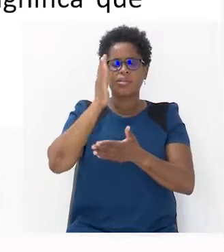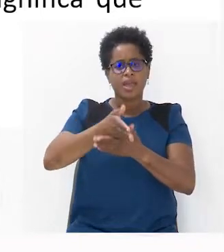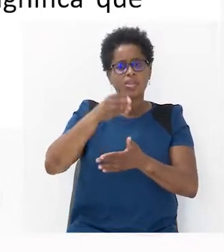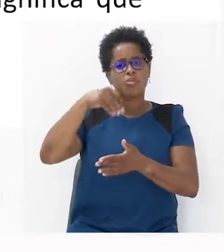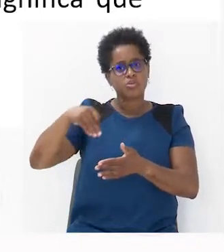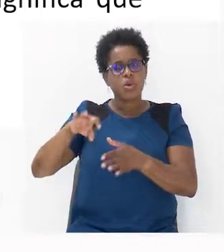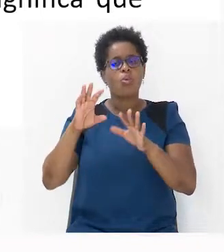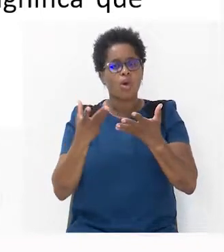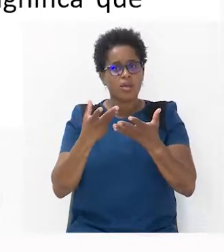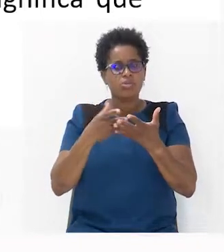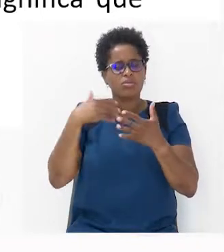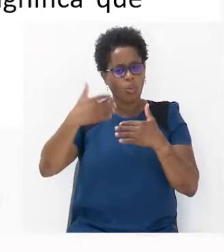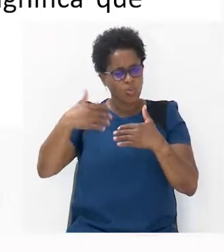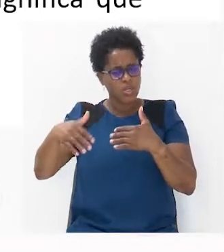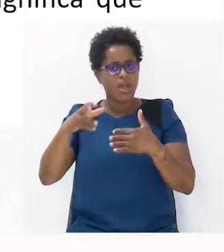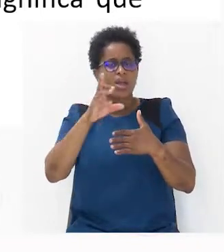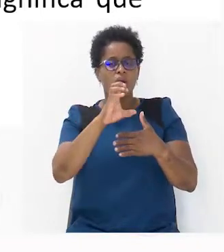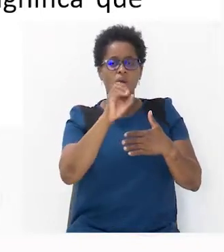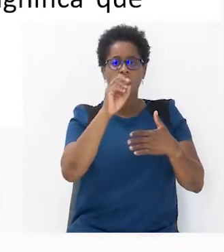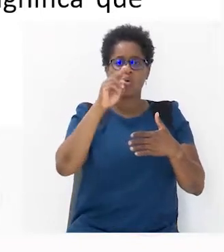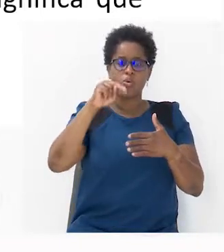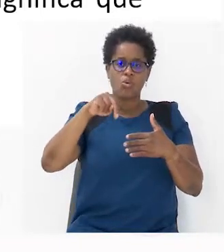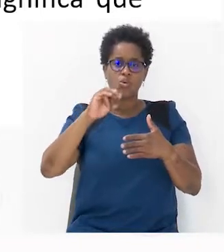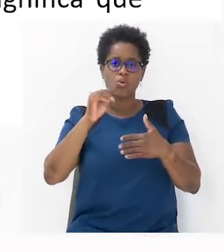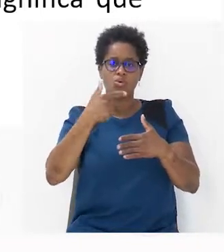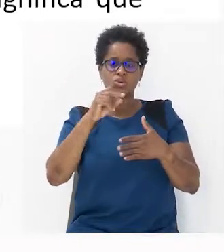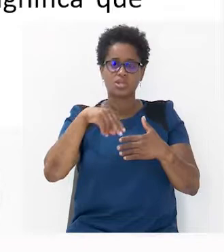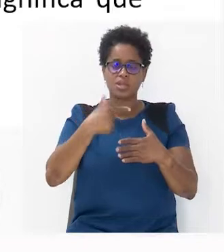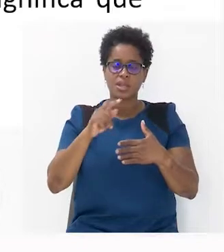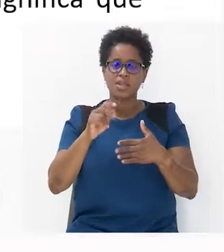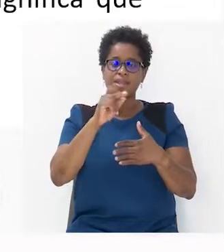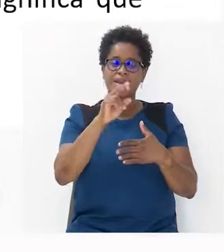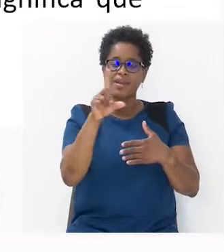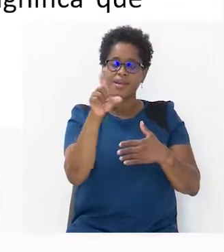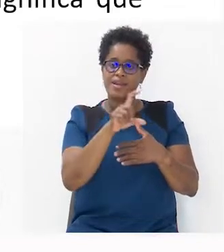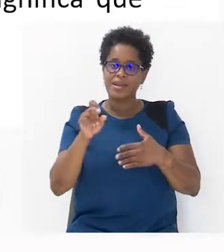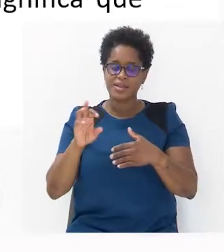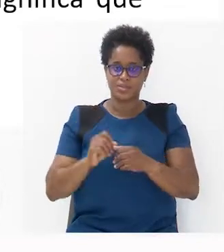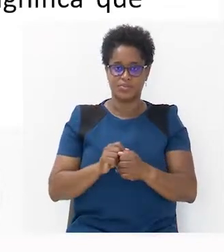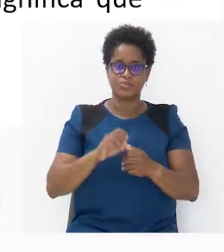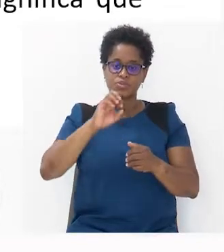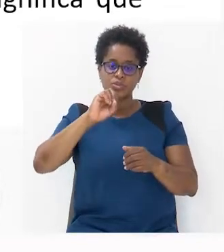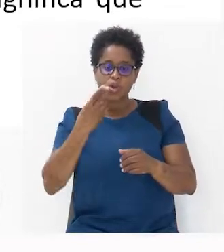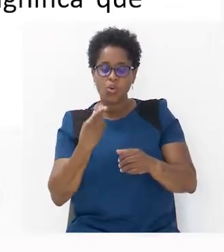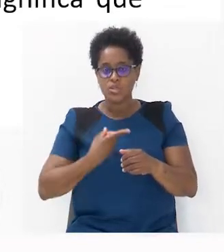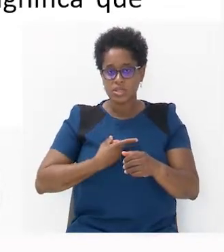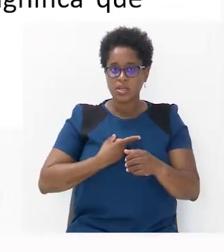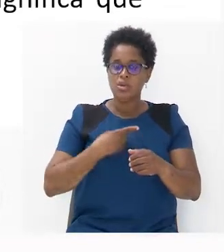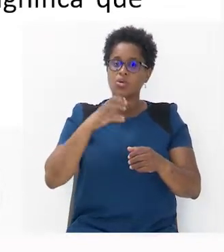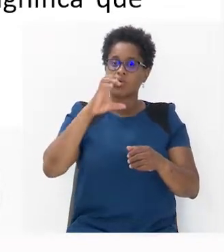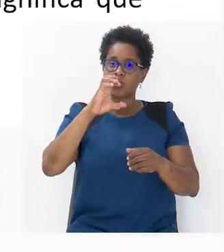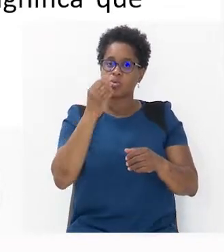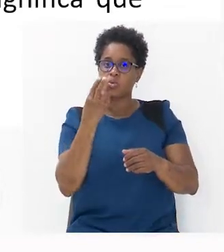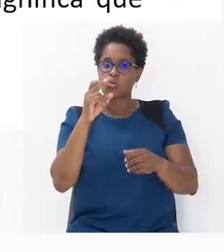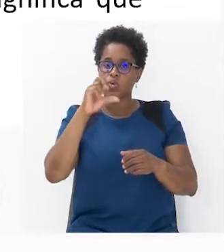constante a razão, ou seja, o quociente, entre cada valor de uma grandeza e o correspondente